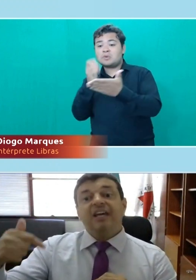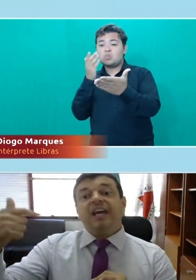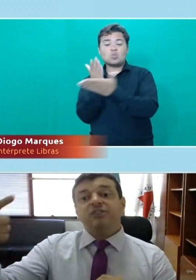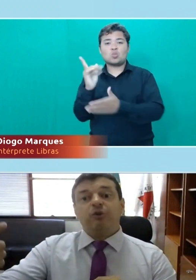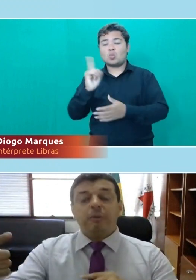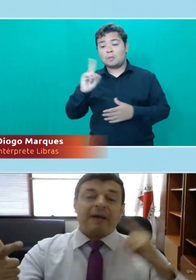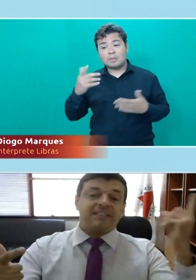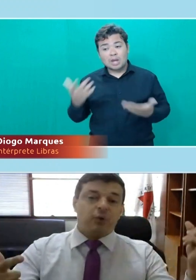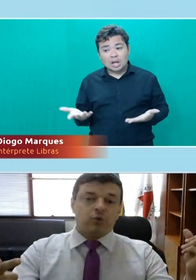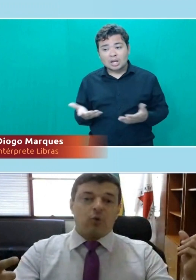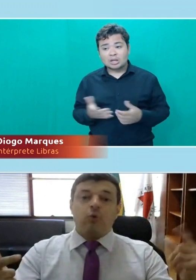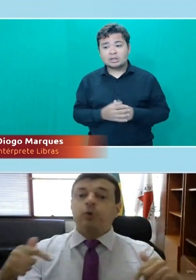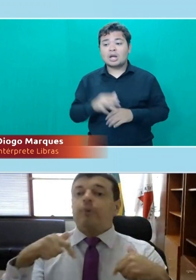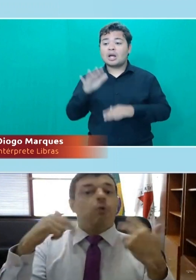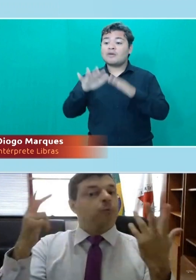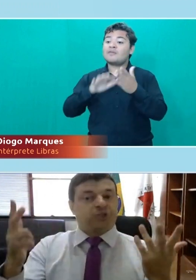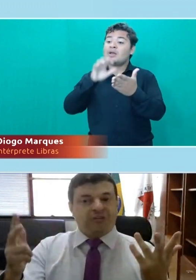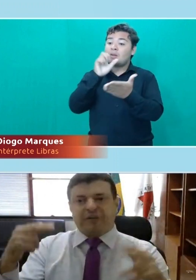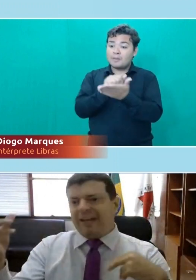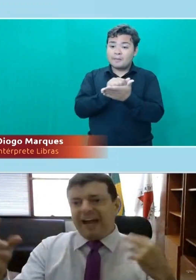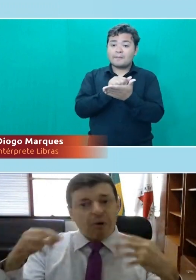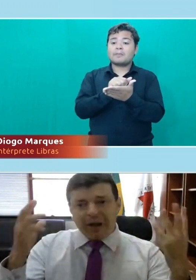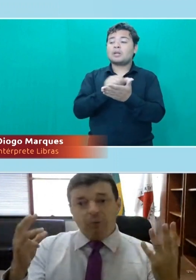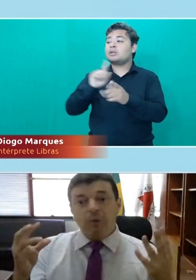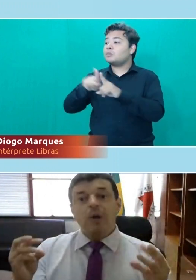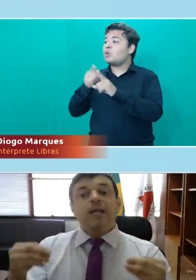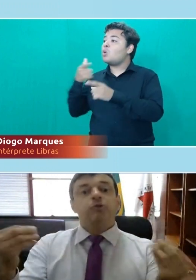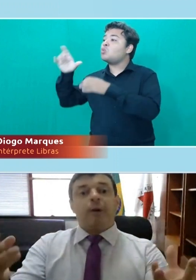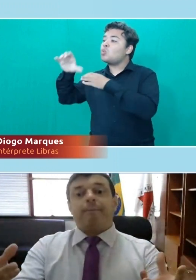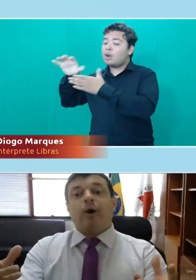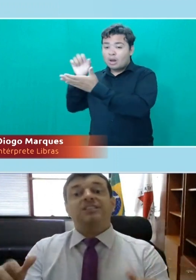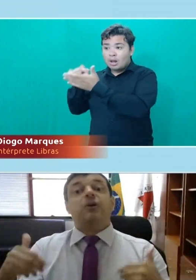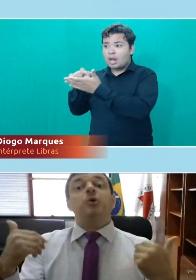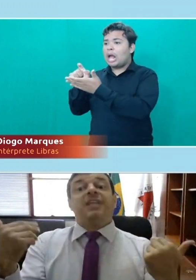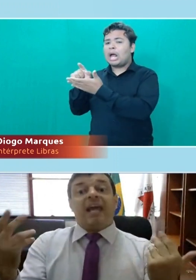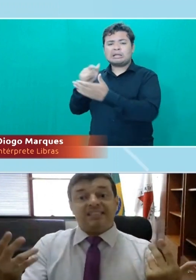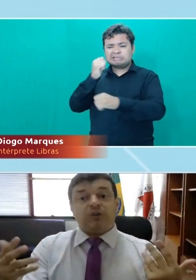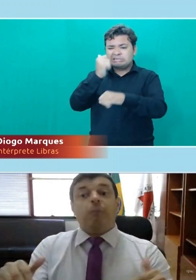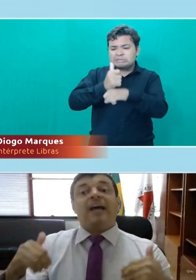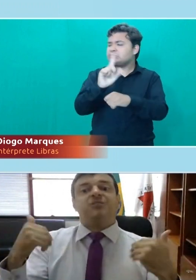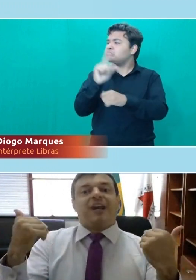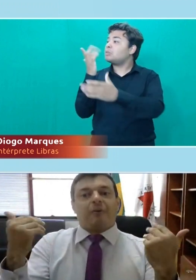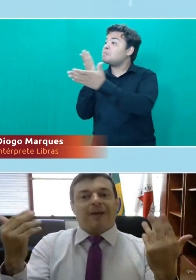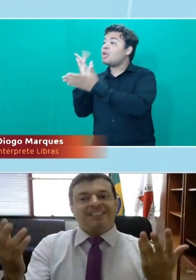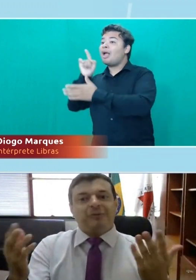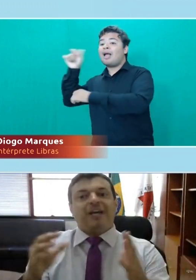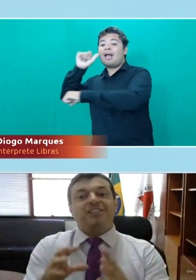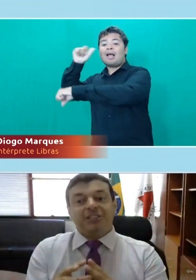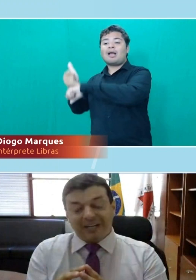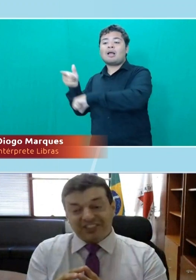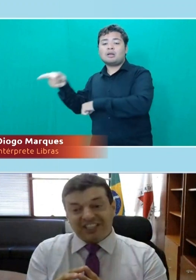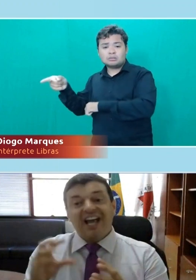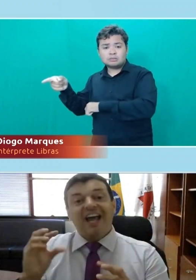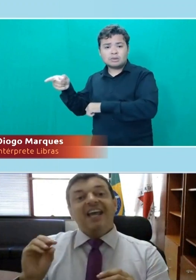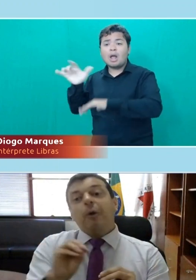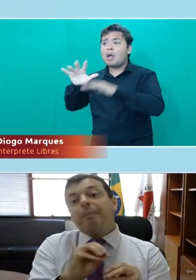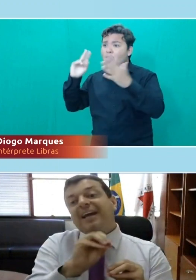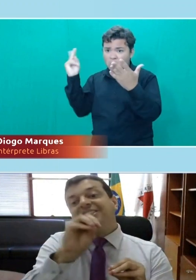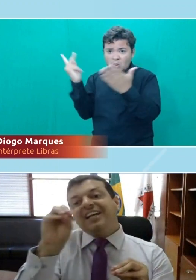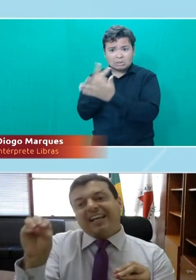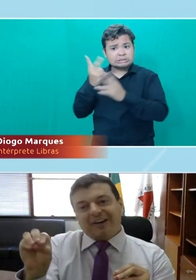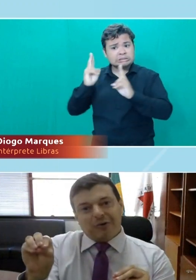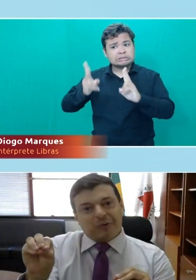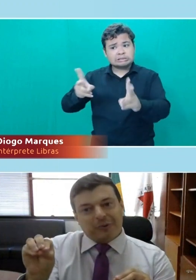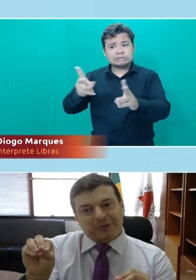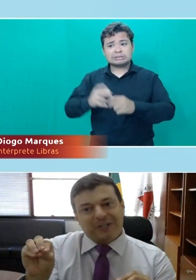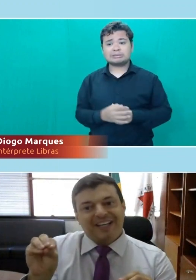inscrever e passar em outro concurso ou por algum motivo familiar, qualquer um não tomar posse, isso acontece com mais frequência do que a gente imagina. aí,